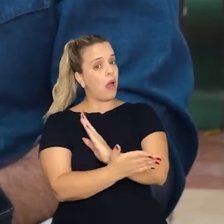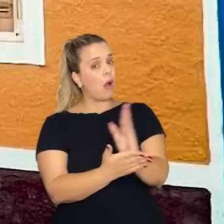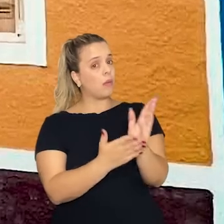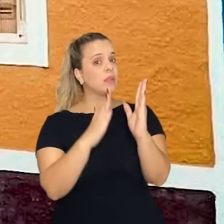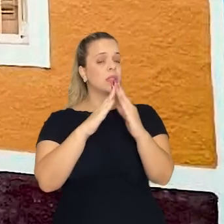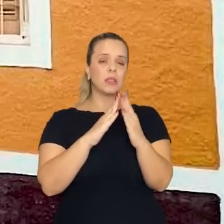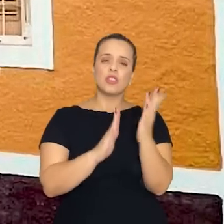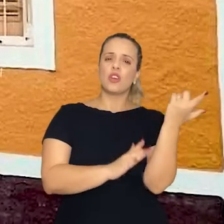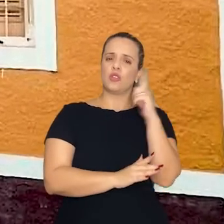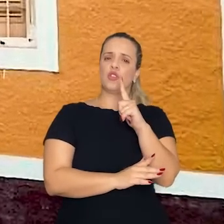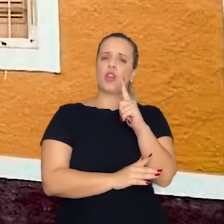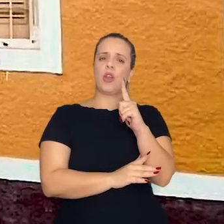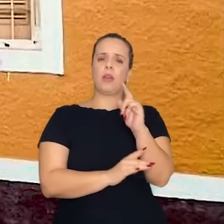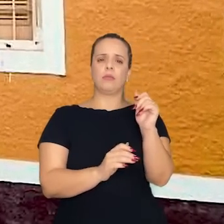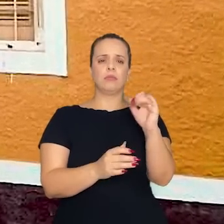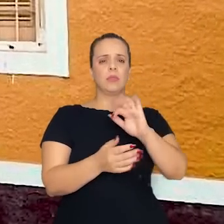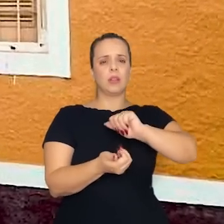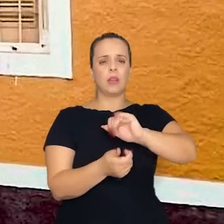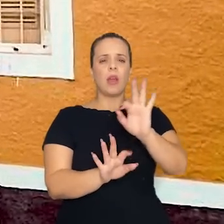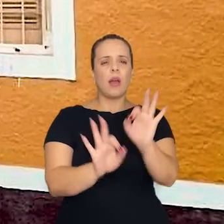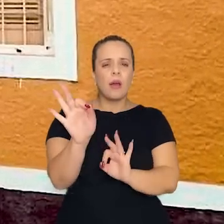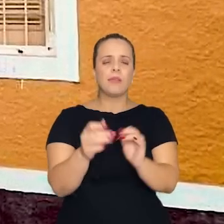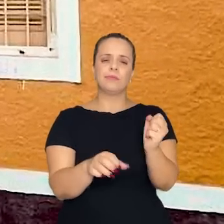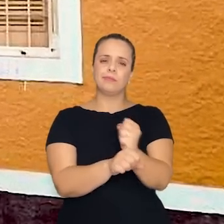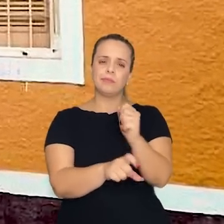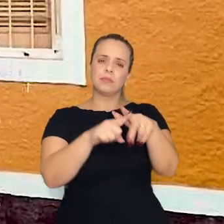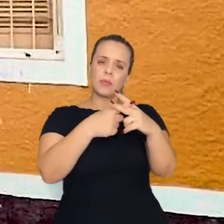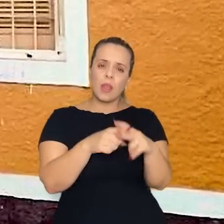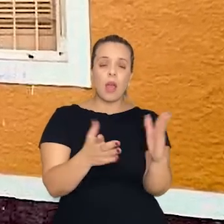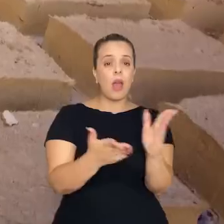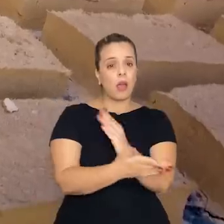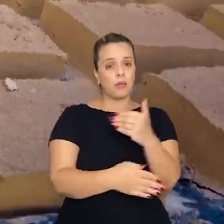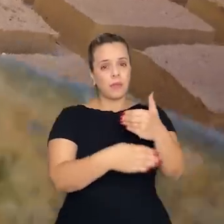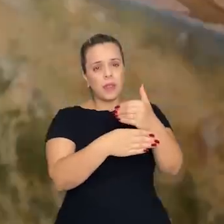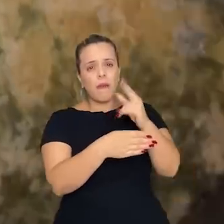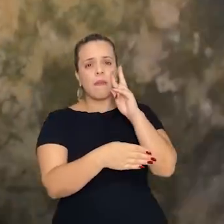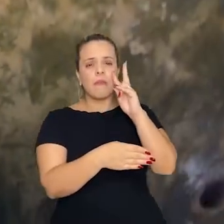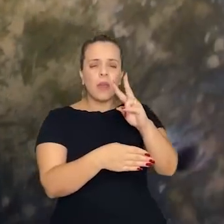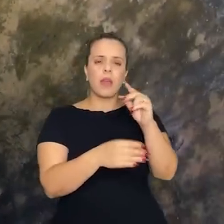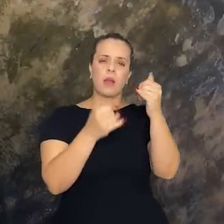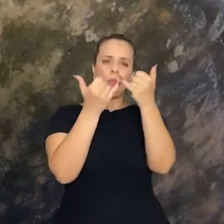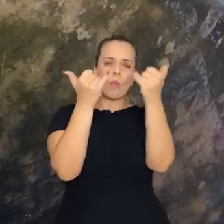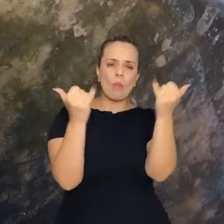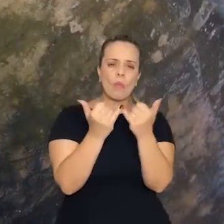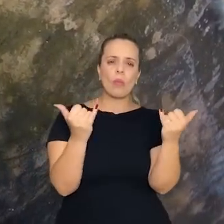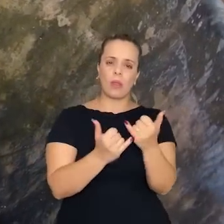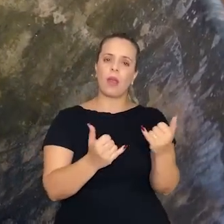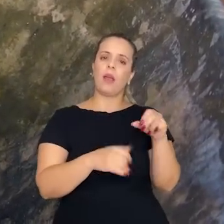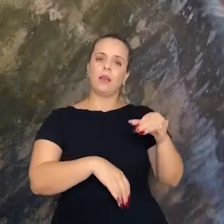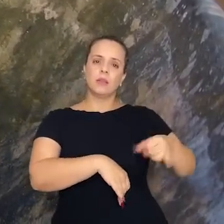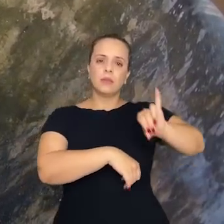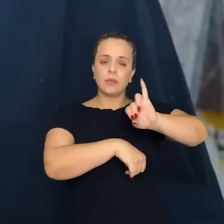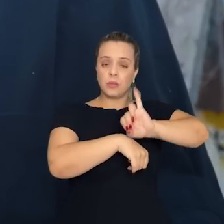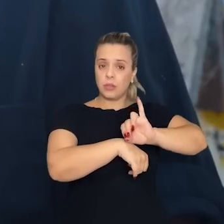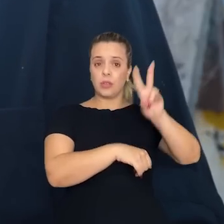vêm com algumas linhas do início do art deco também. A gente vê essas linhas mais geometrizadas no centro histórico. Esse